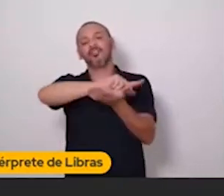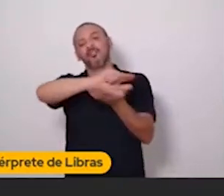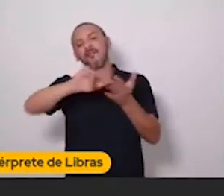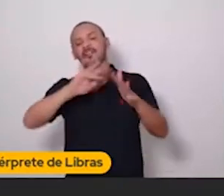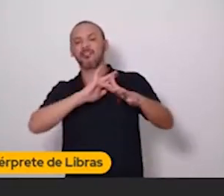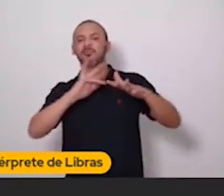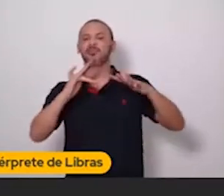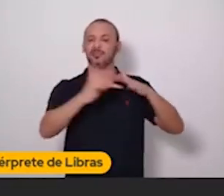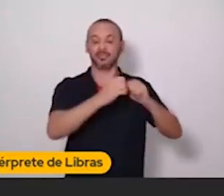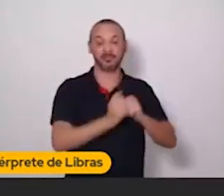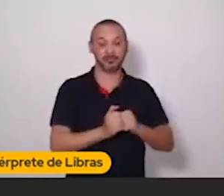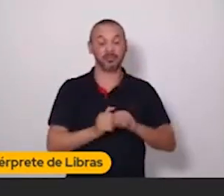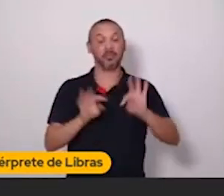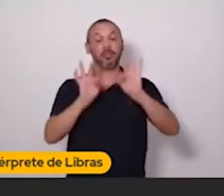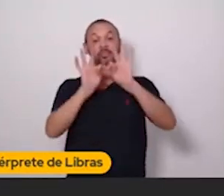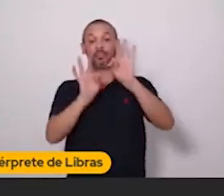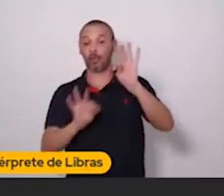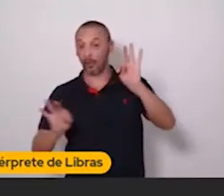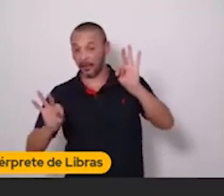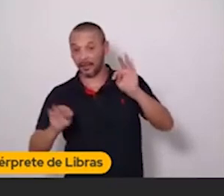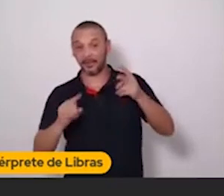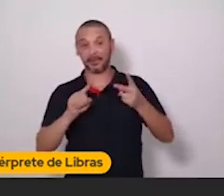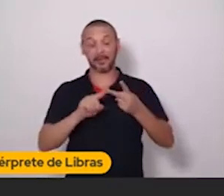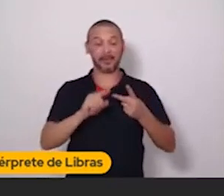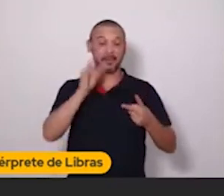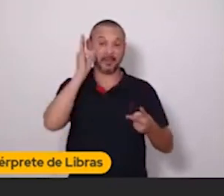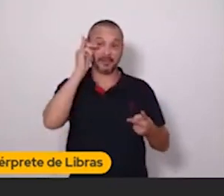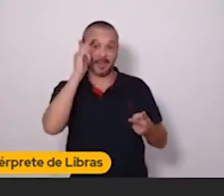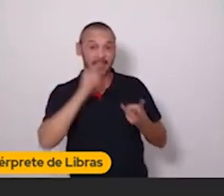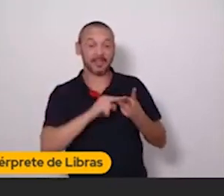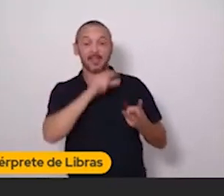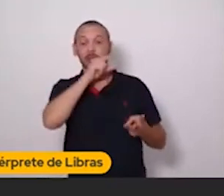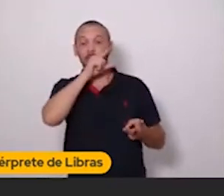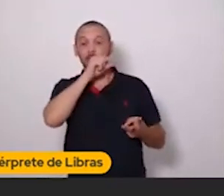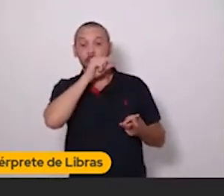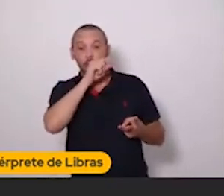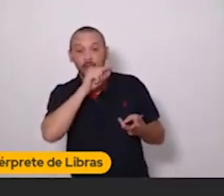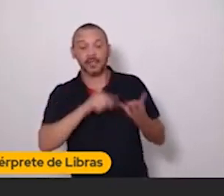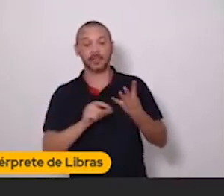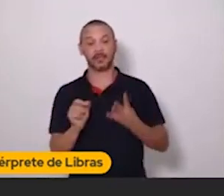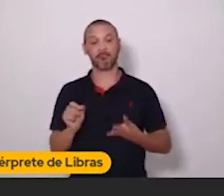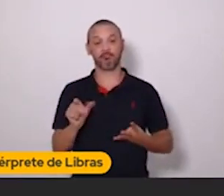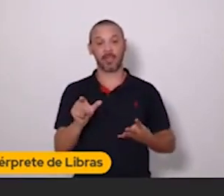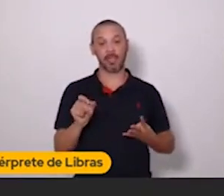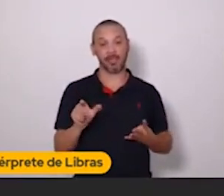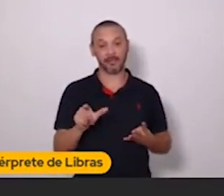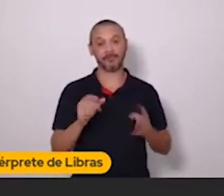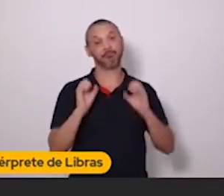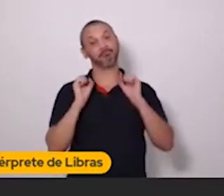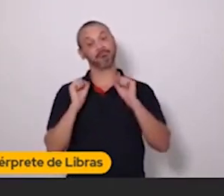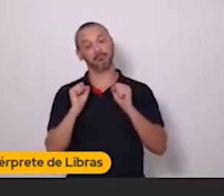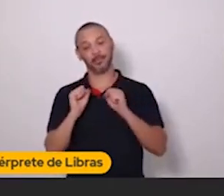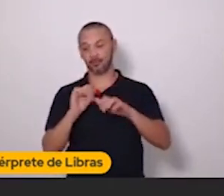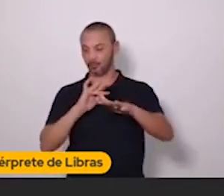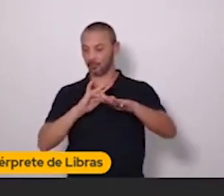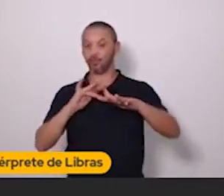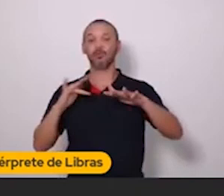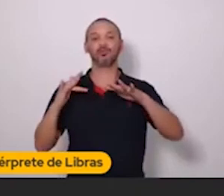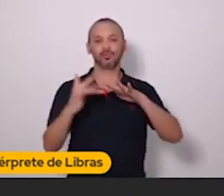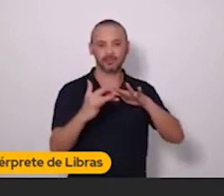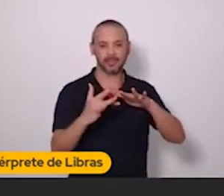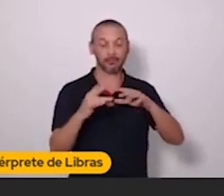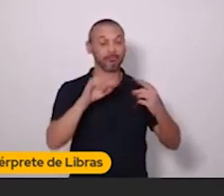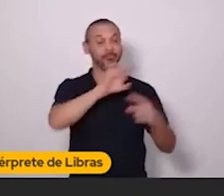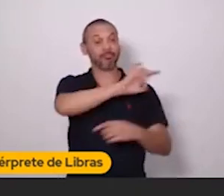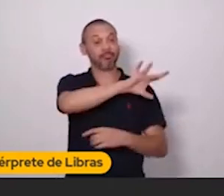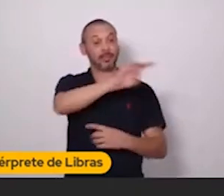sociais. Pode ser no TikTok, no Instagram, no Twitter, no Telegram. E cada rede social tem um intuito